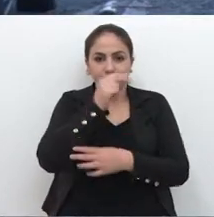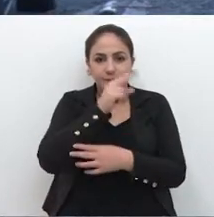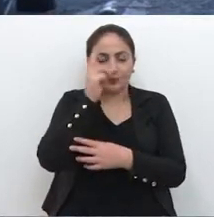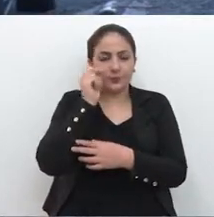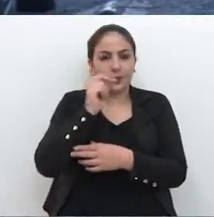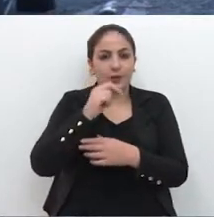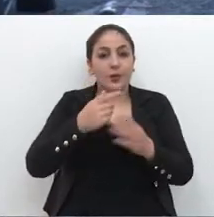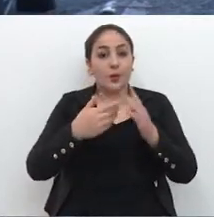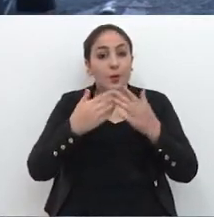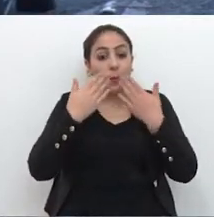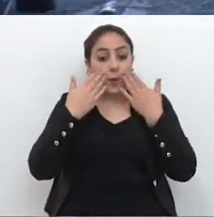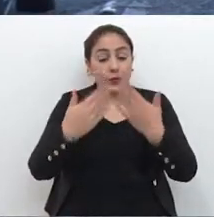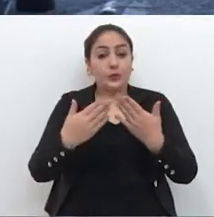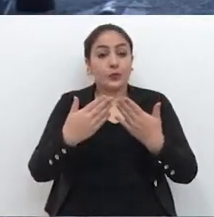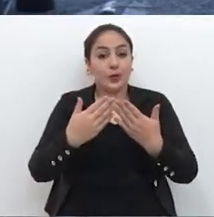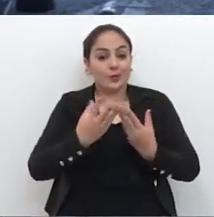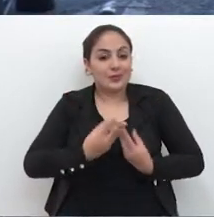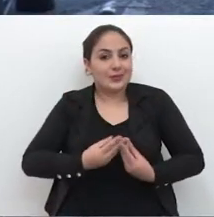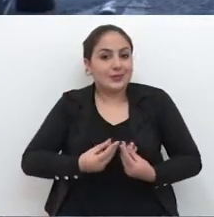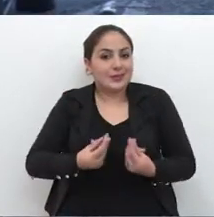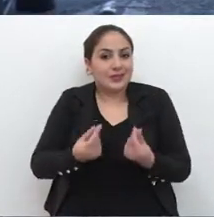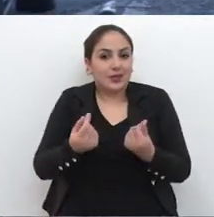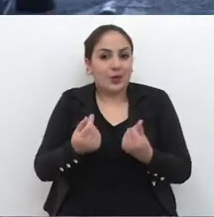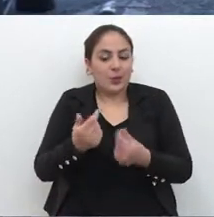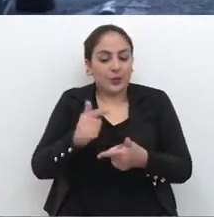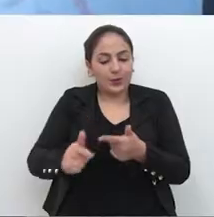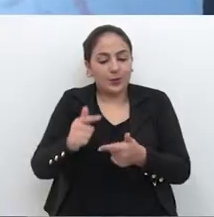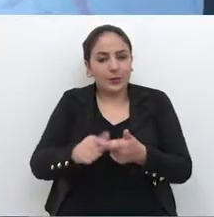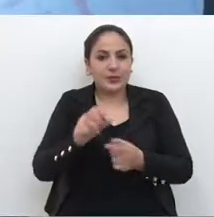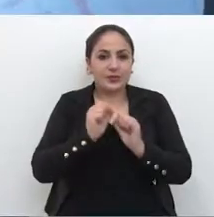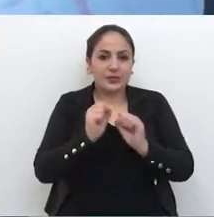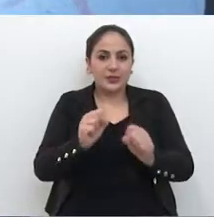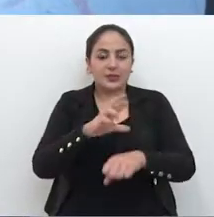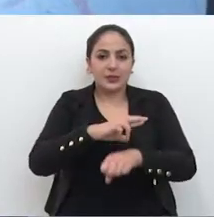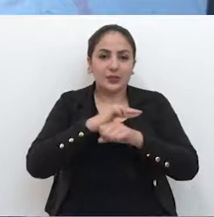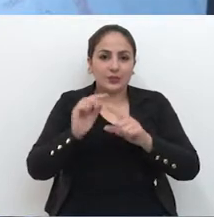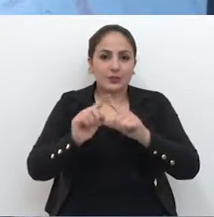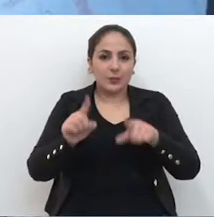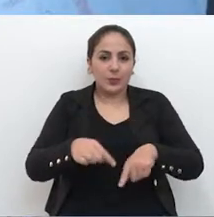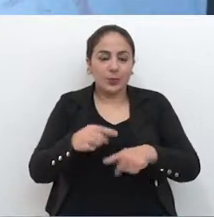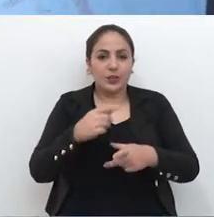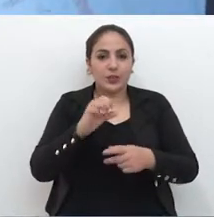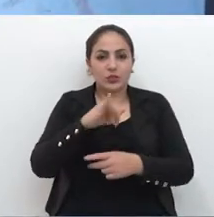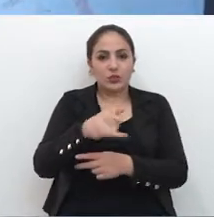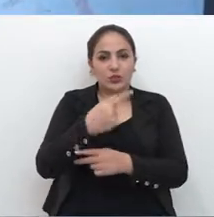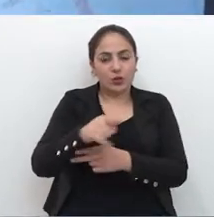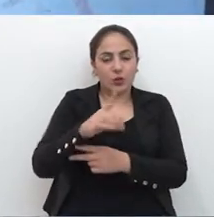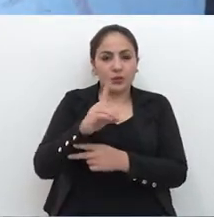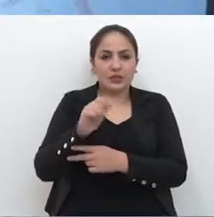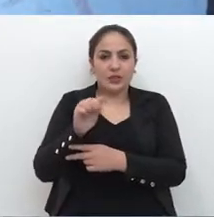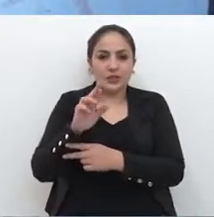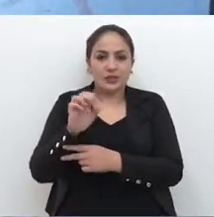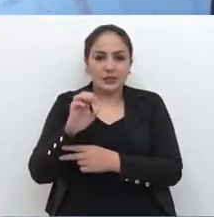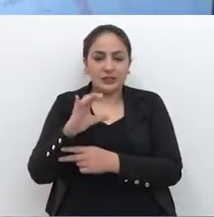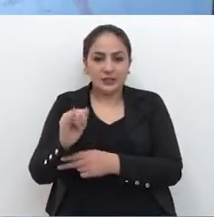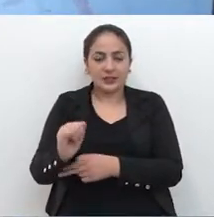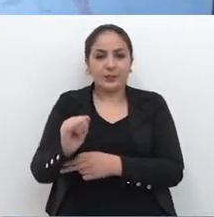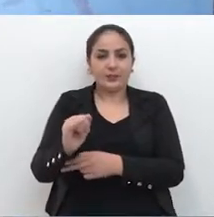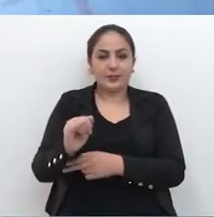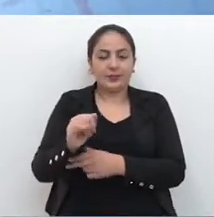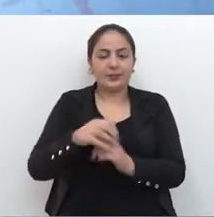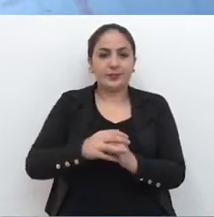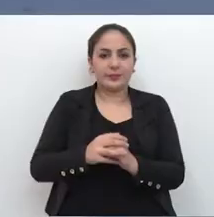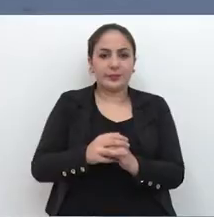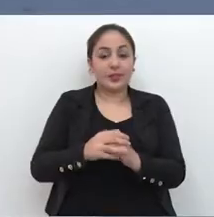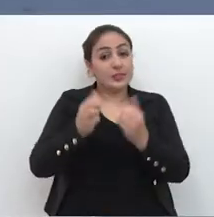administração municipal se mostrou sensível ao problema. O secretário de Segurança Pública, João Darcy Gonçalves